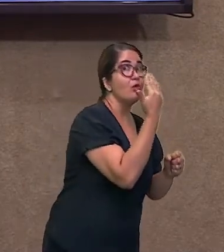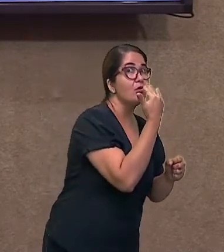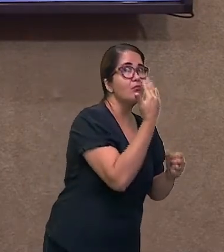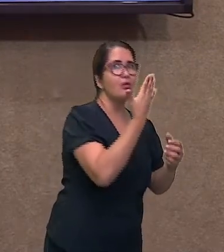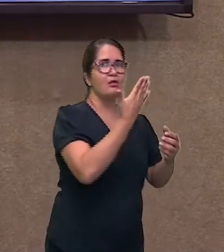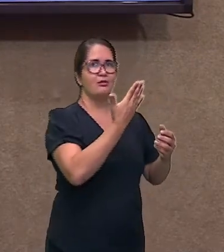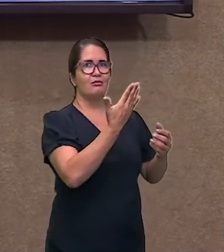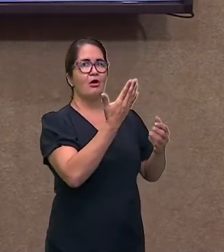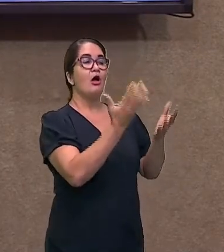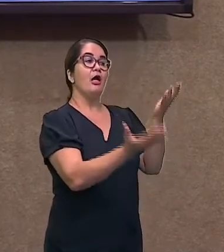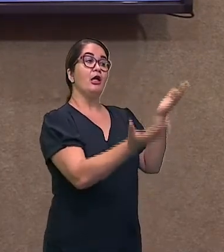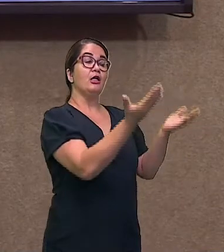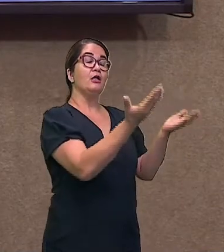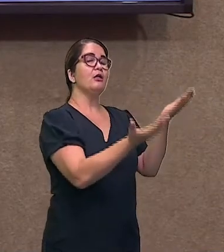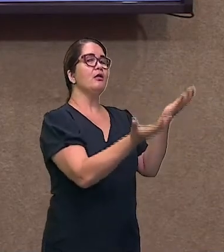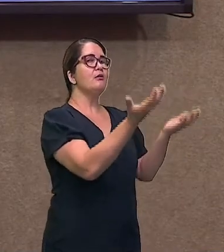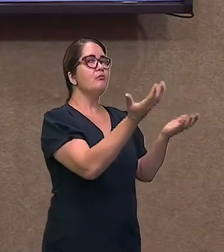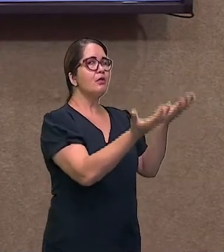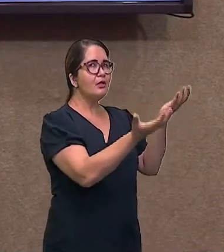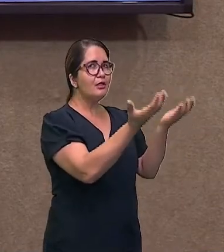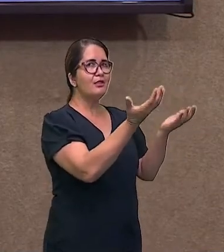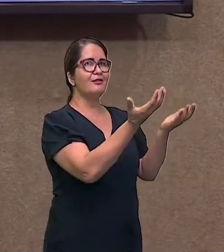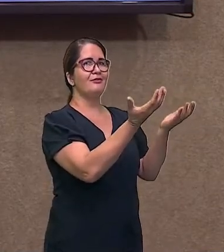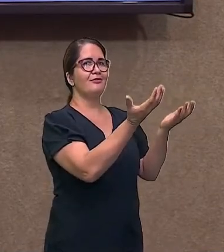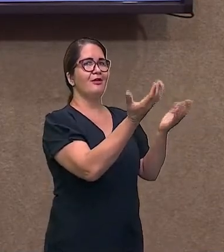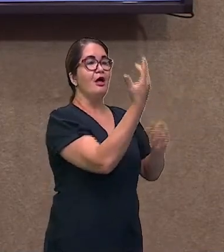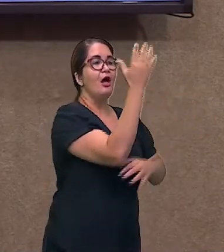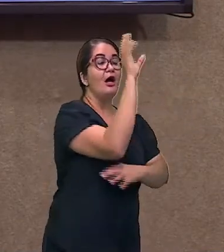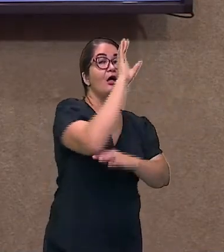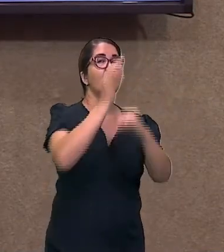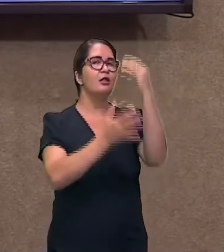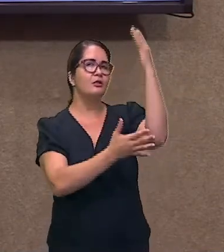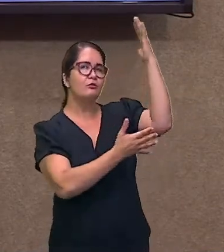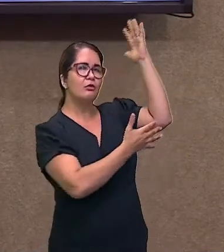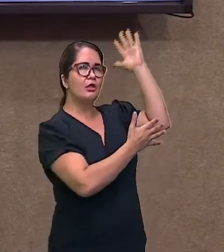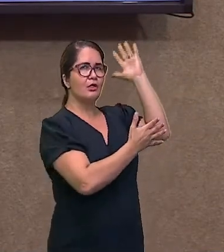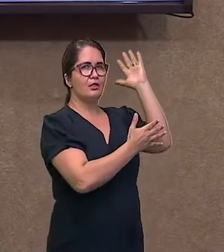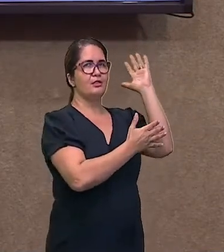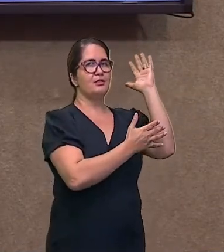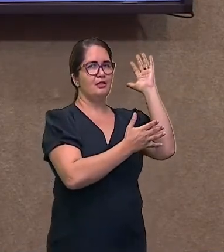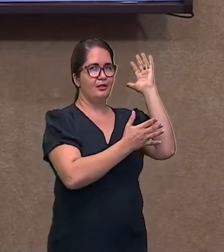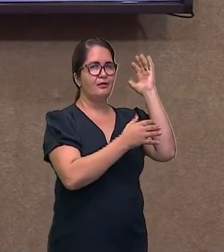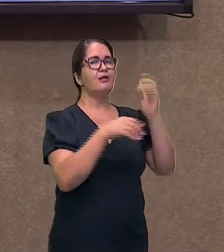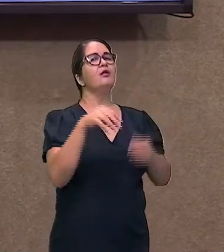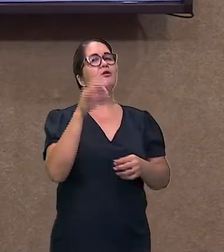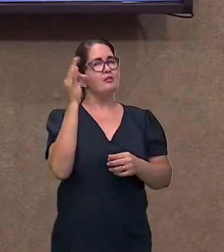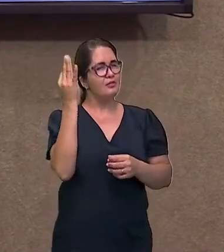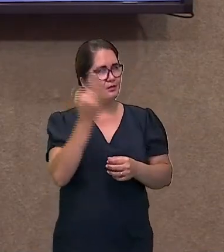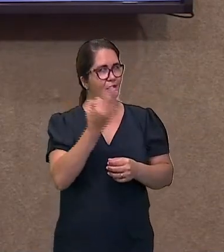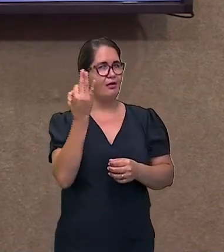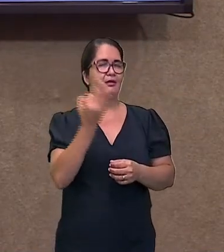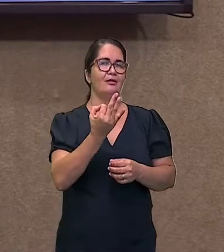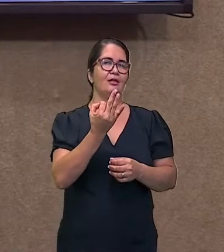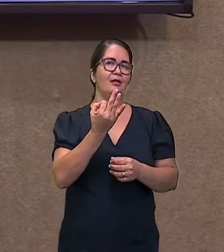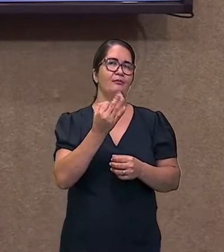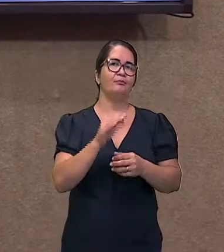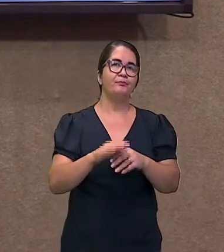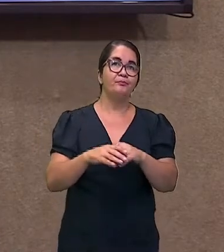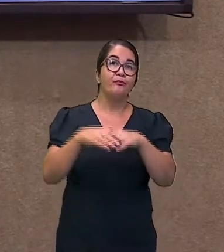Na natureza, gente, nenhum animal tira aquilo que ele não vai usar.